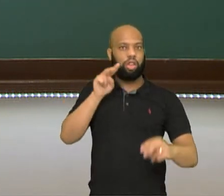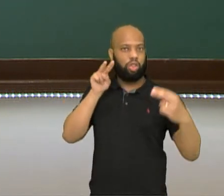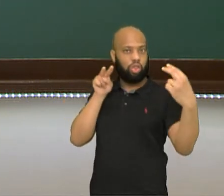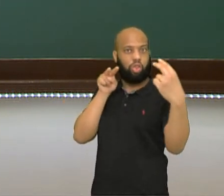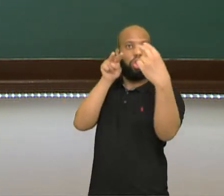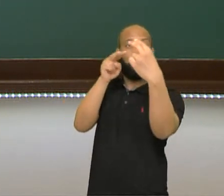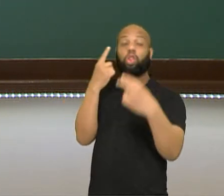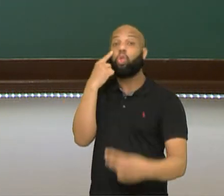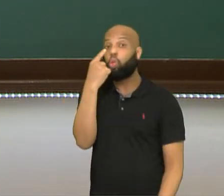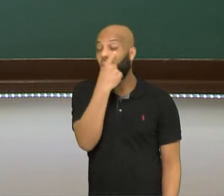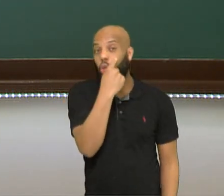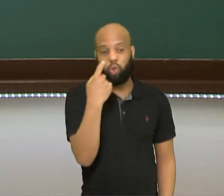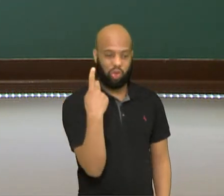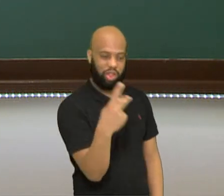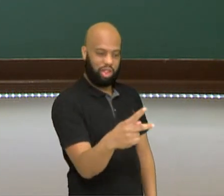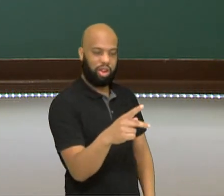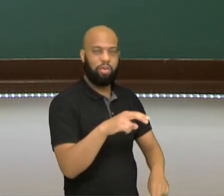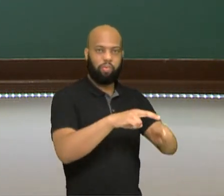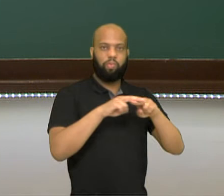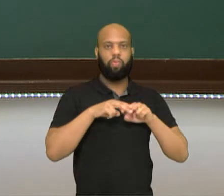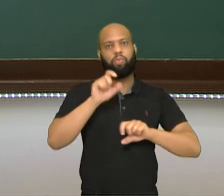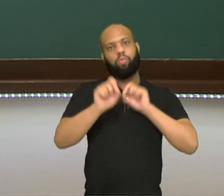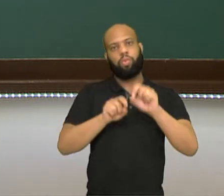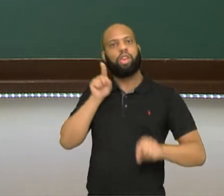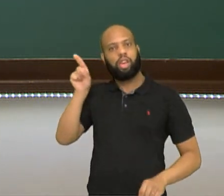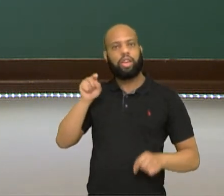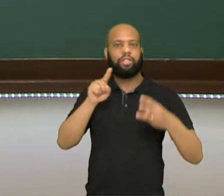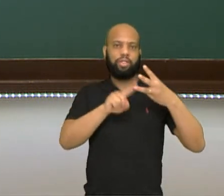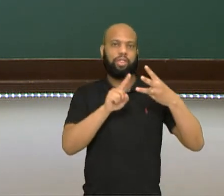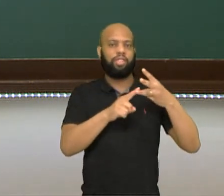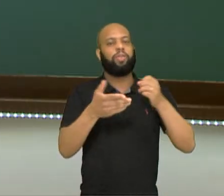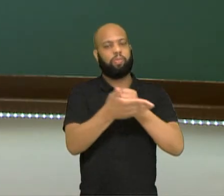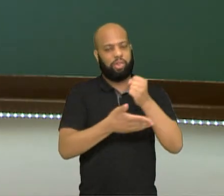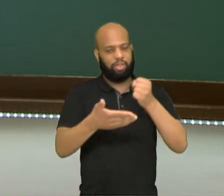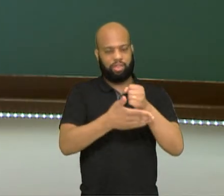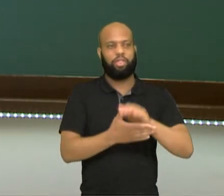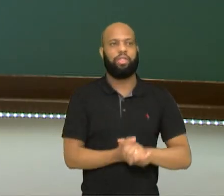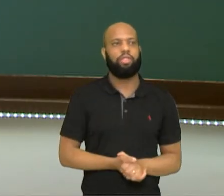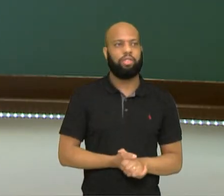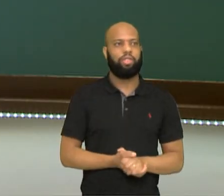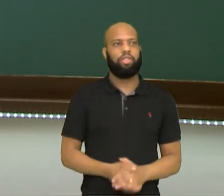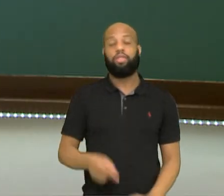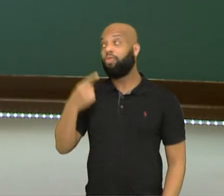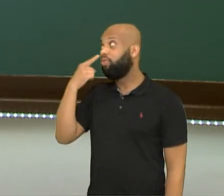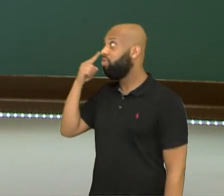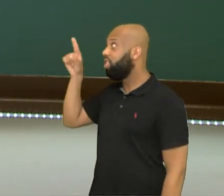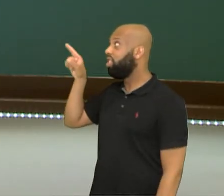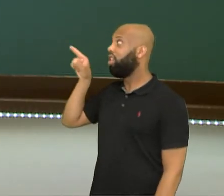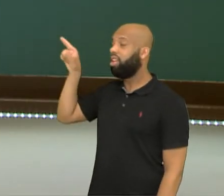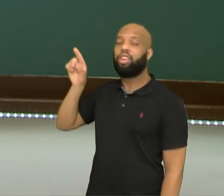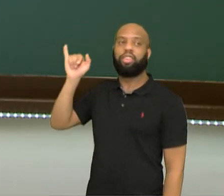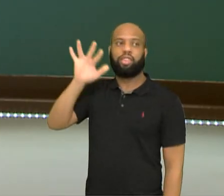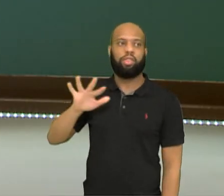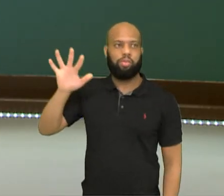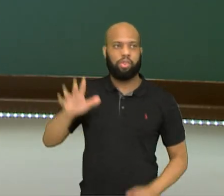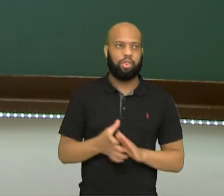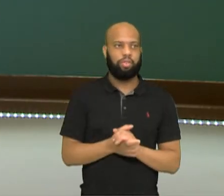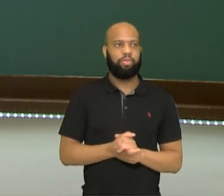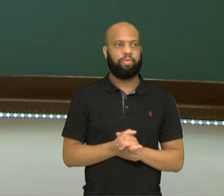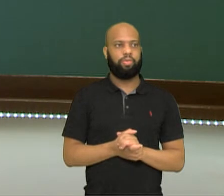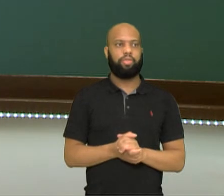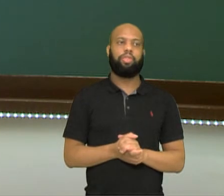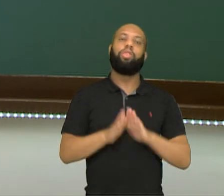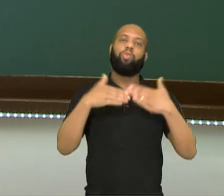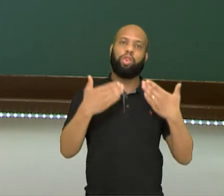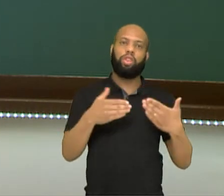dentro dos olhos do motorista por causa da reversibilidade. Dá uma olhada só. Só essa figura, a luz leva informação visual